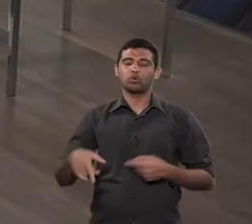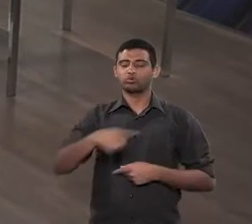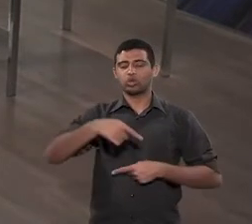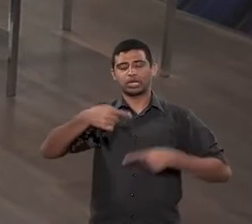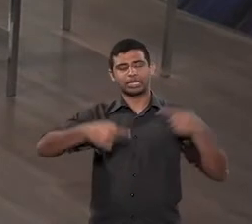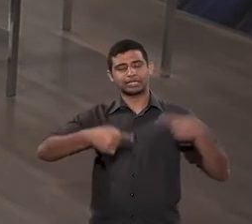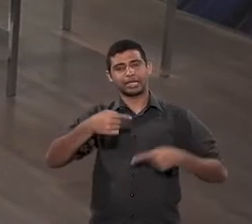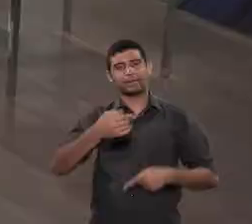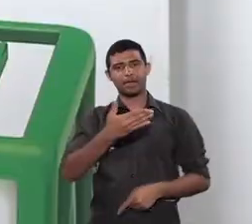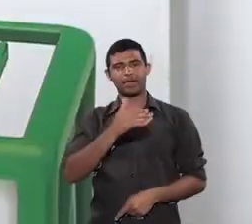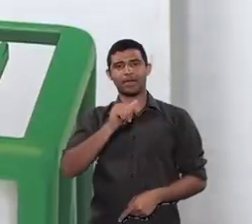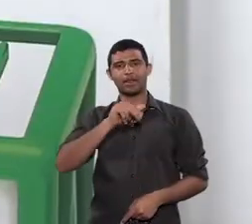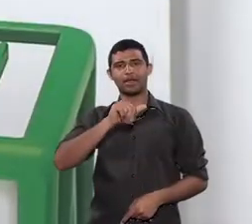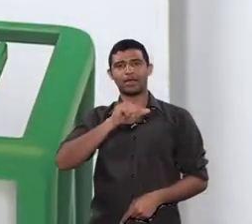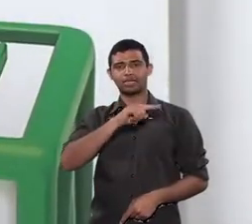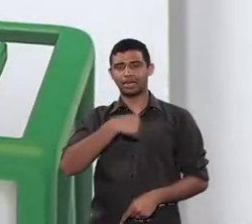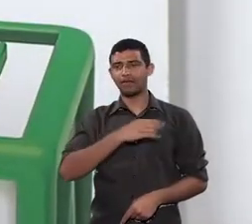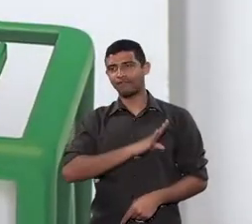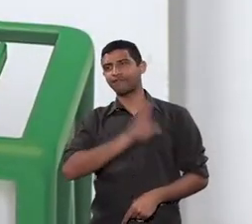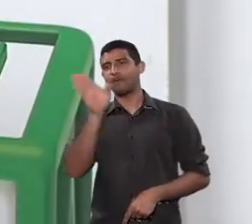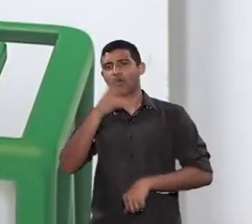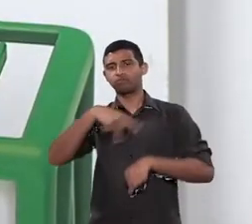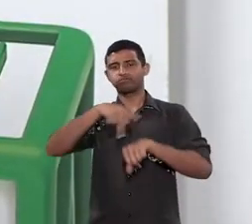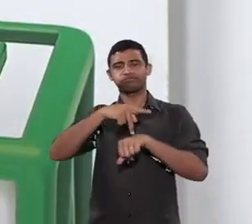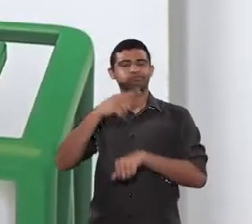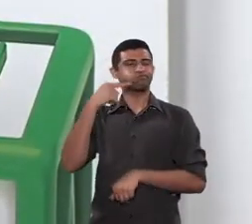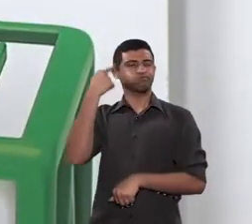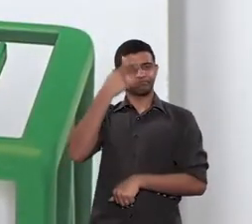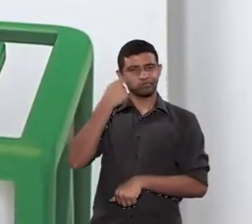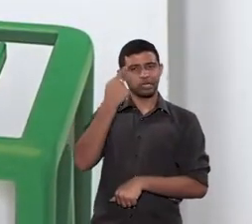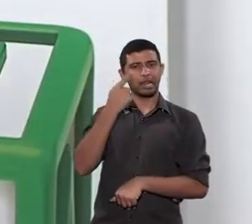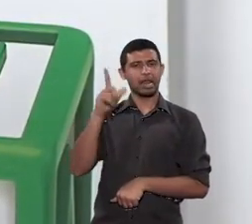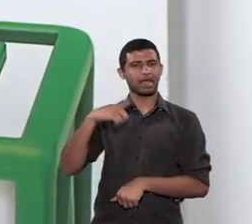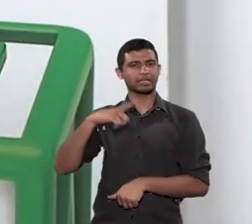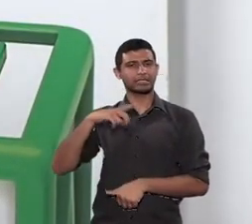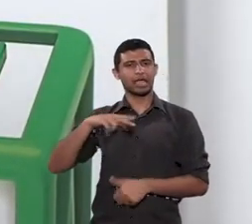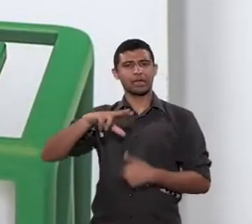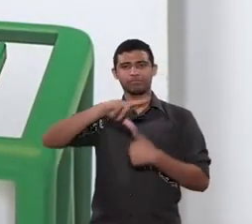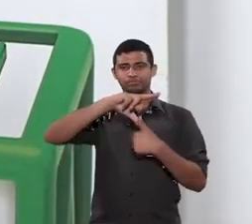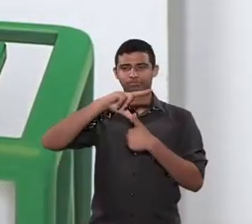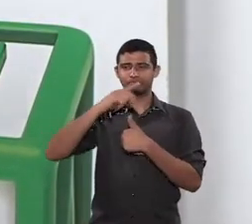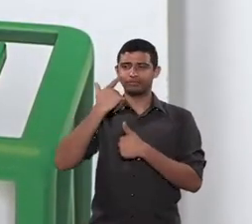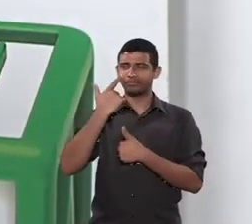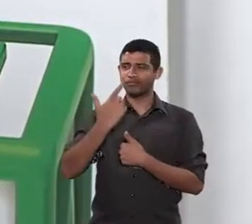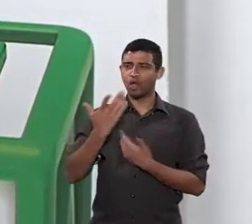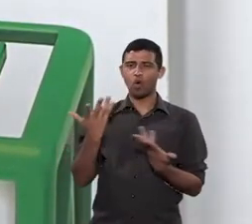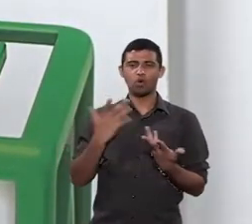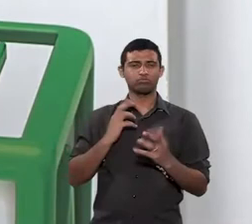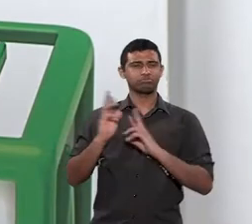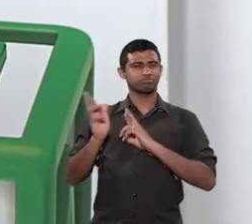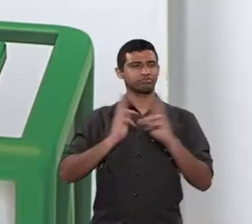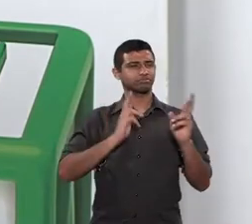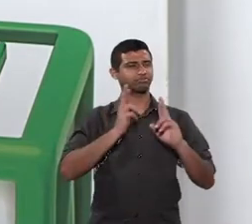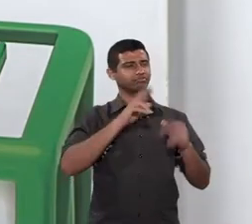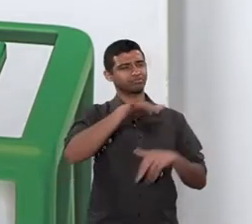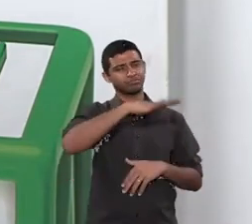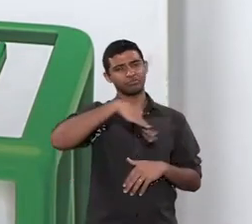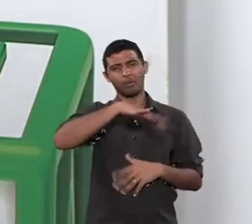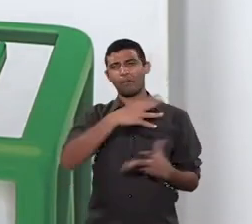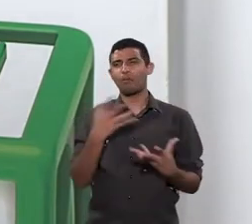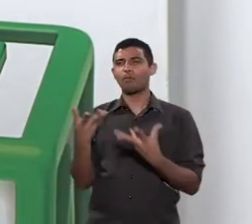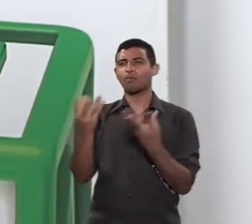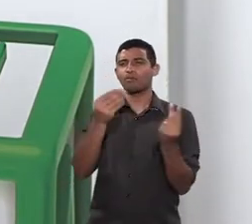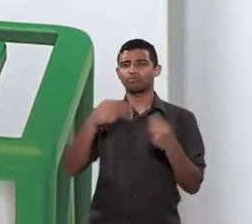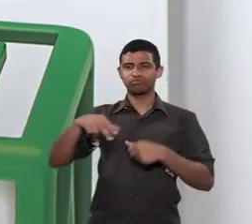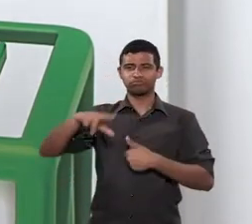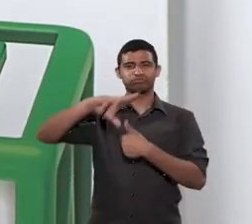a doutora também teve um período na Argentina e com essas normativas da América Latina, a gente tem uma relação hoje grande com várias pessoas na